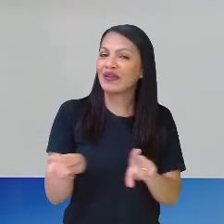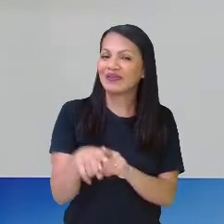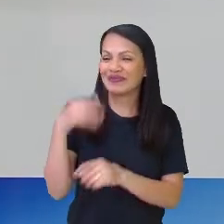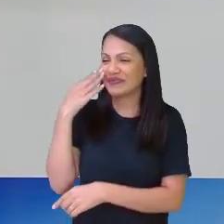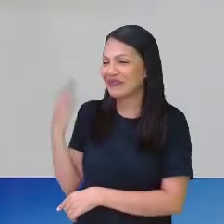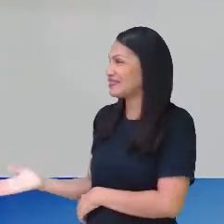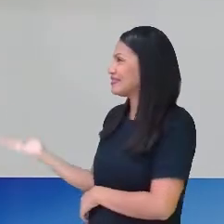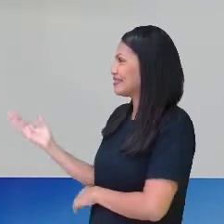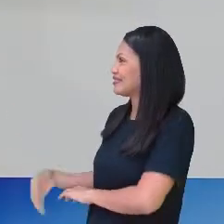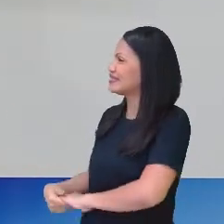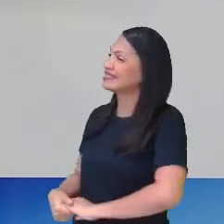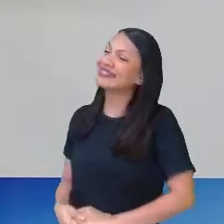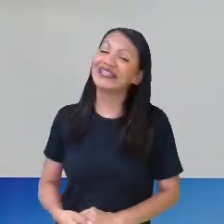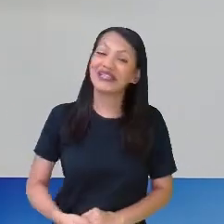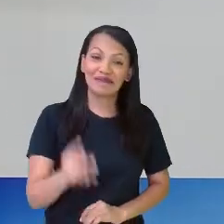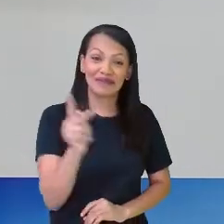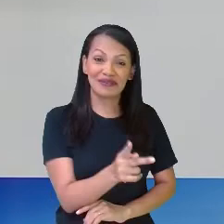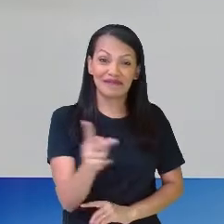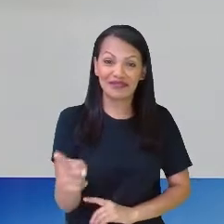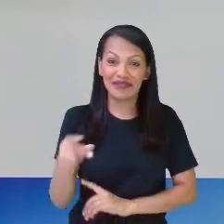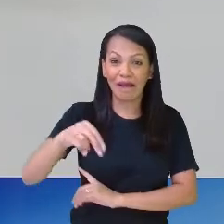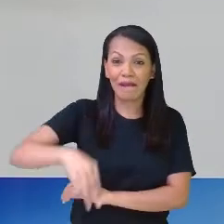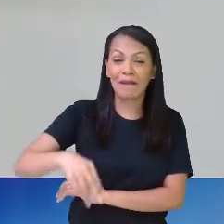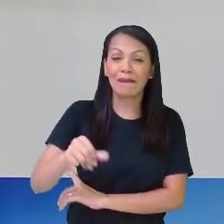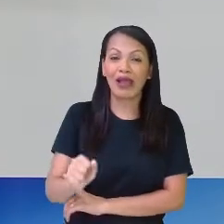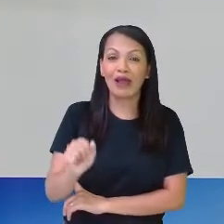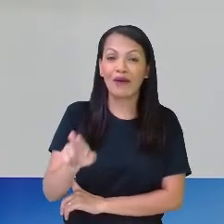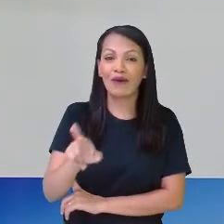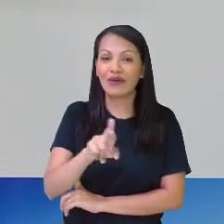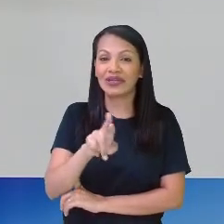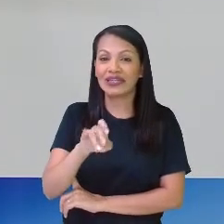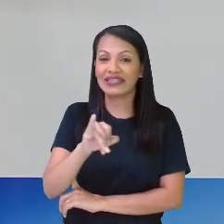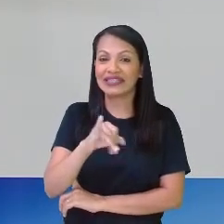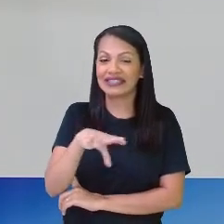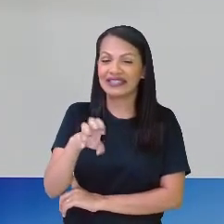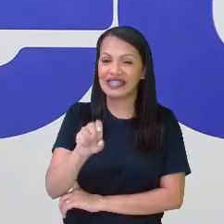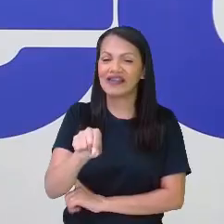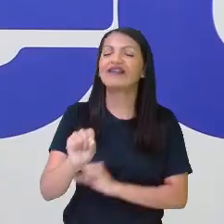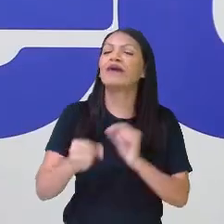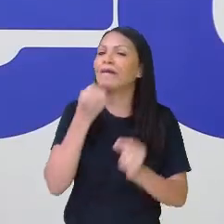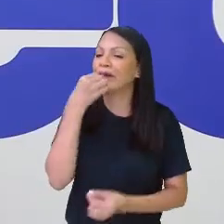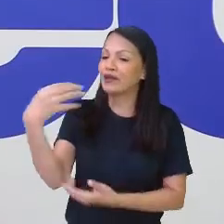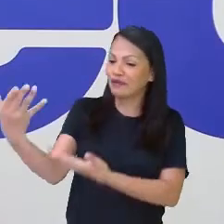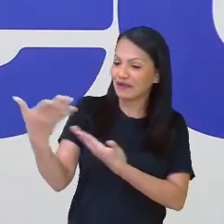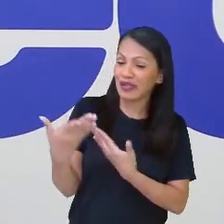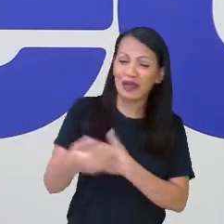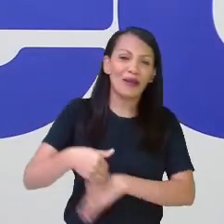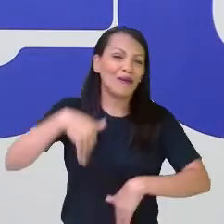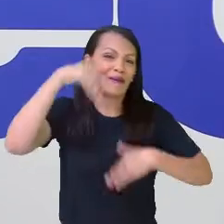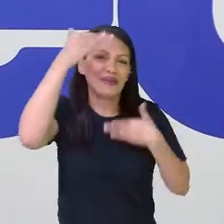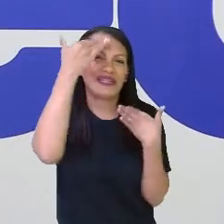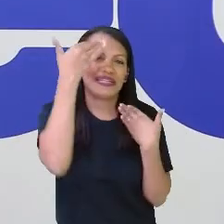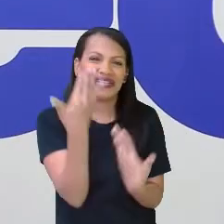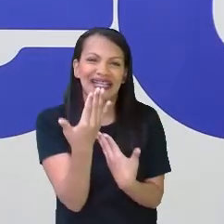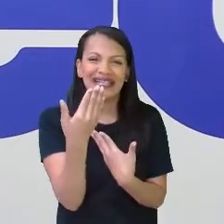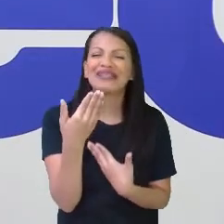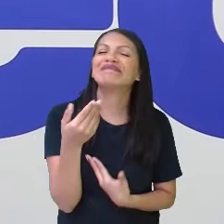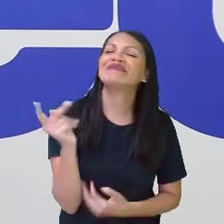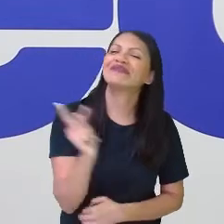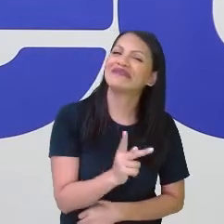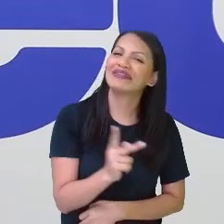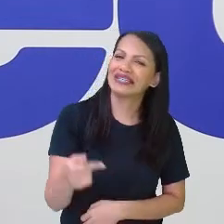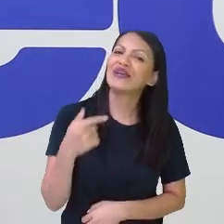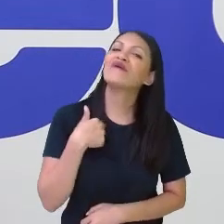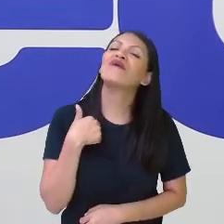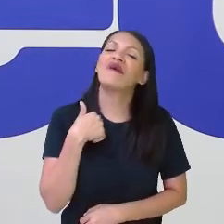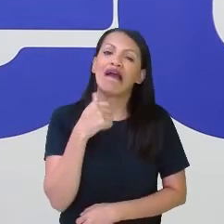a nossa querida professora Mauricéia. Seja muito bem-vinda, Mauricéia. Obrigada, Márcia. Eu ainda estou aqui